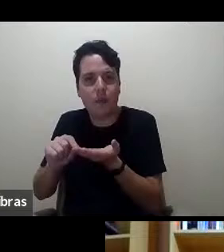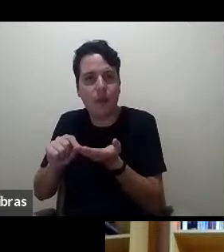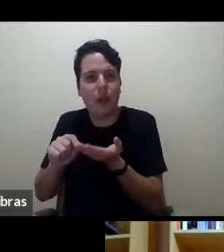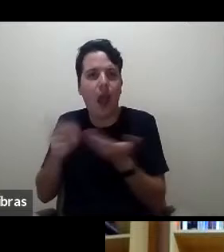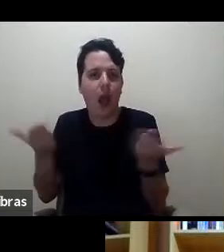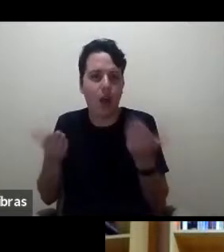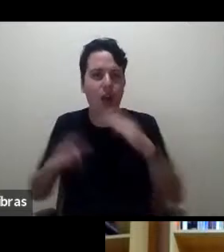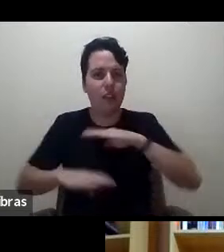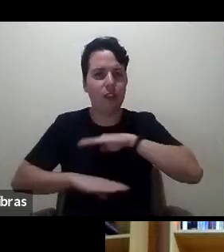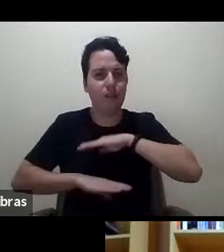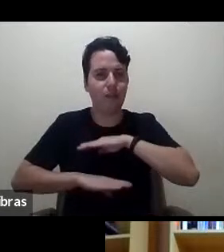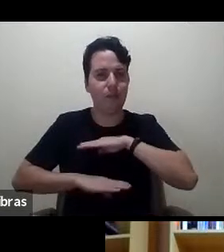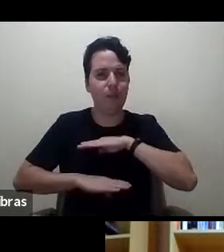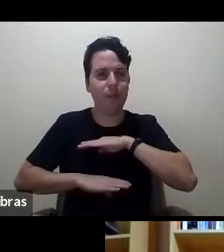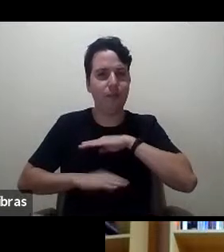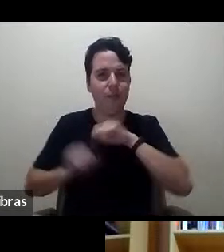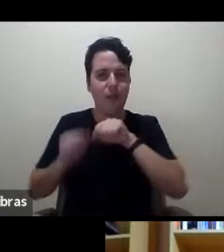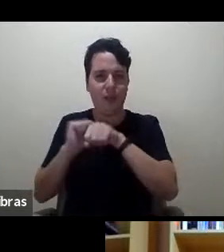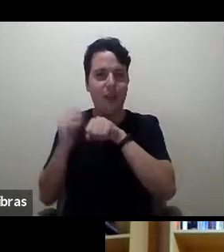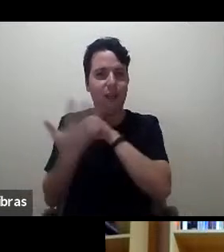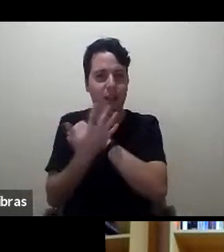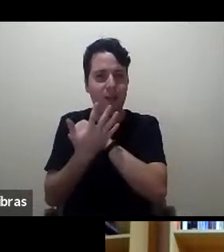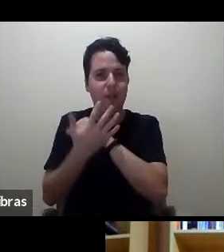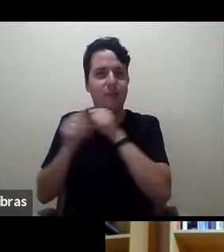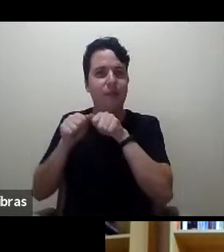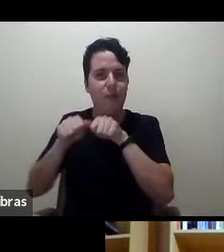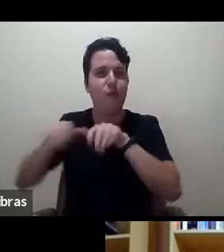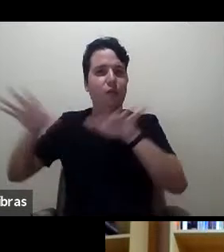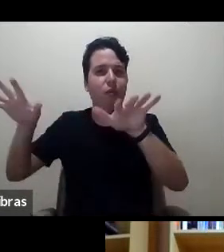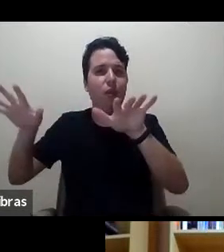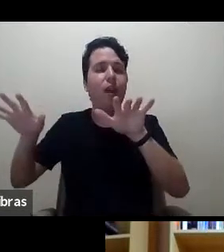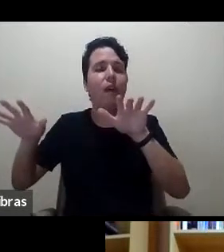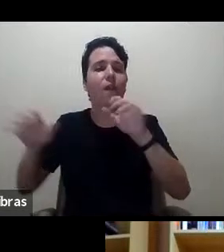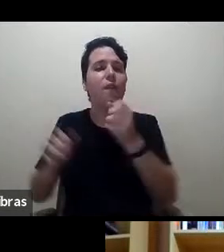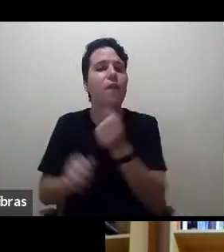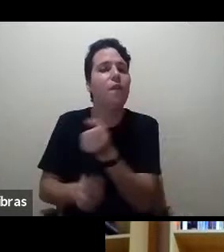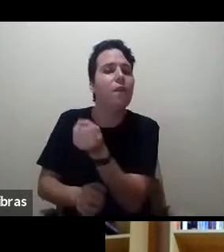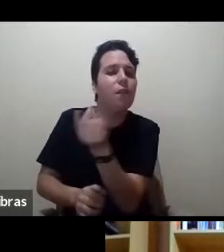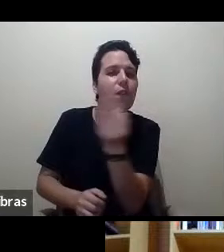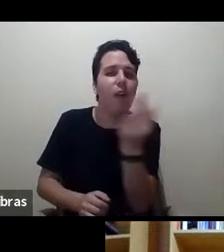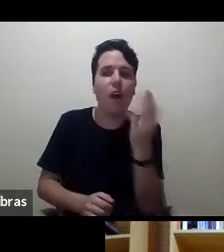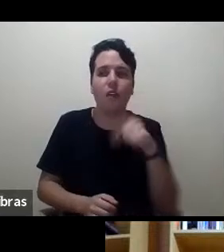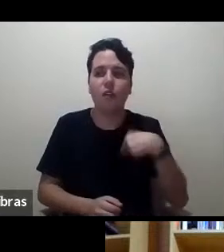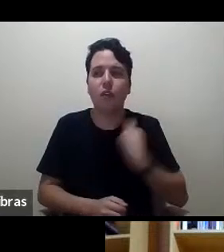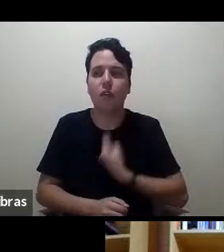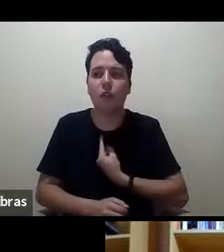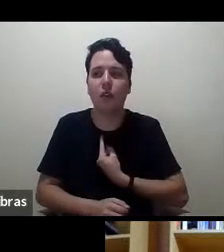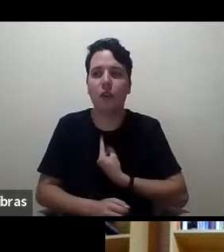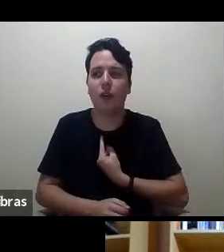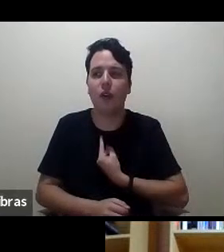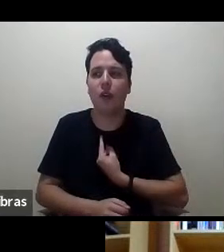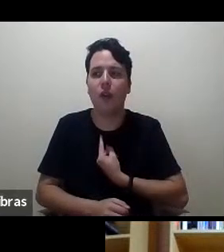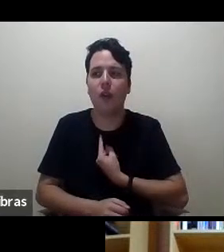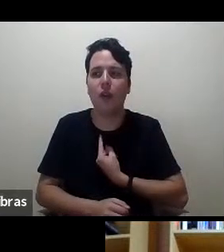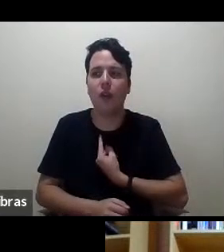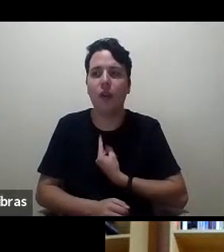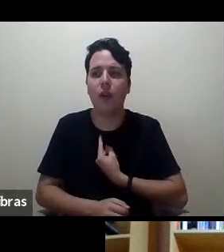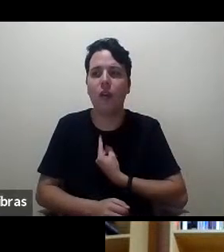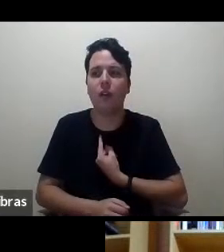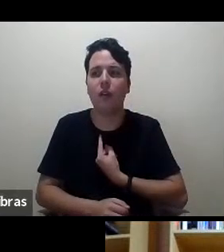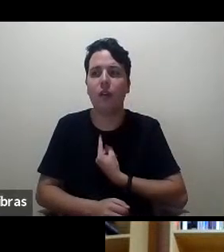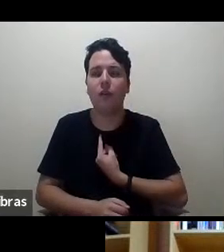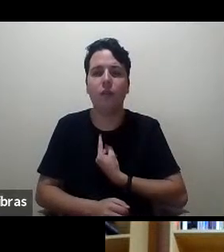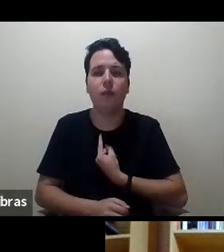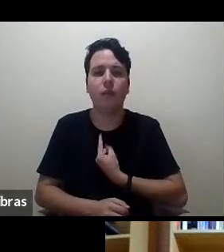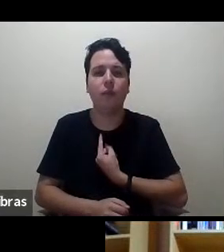vários de nós acabamos entrando em revistas lendo algumas coisas das revistas da área da